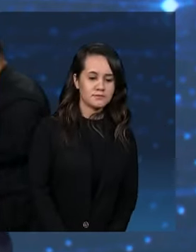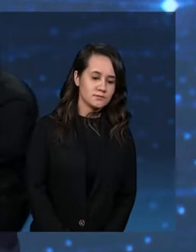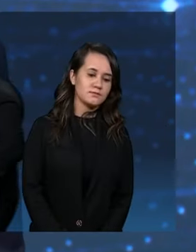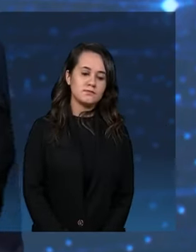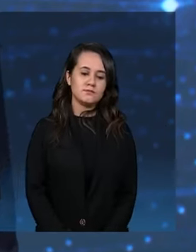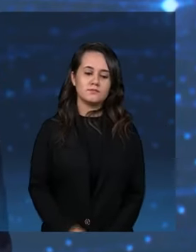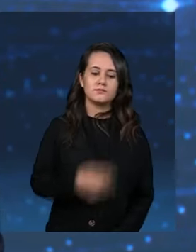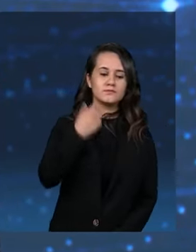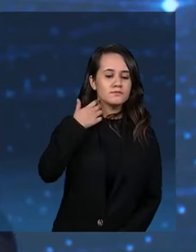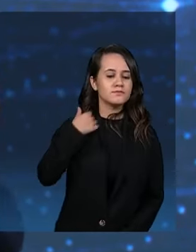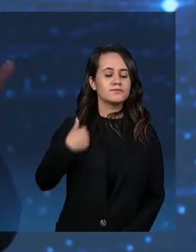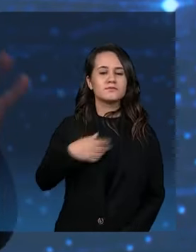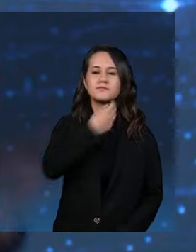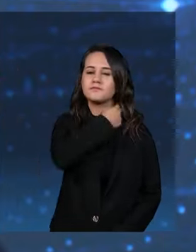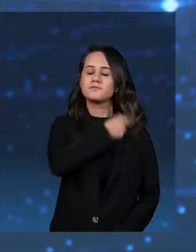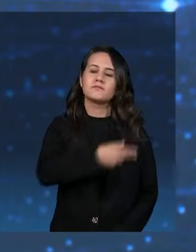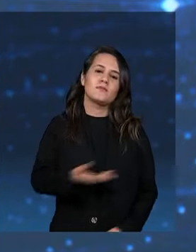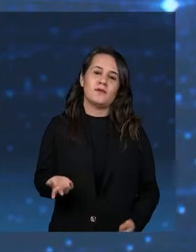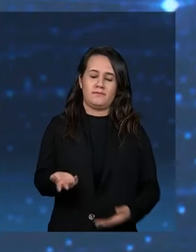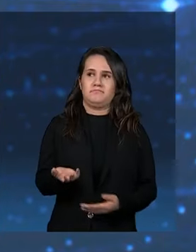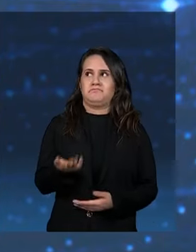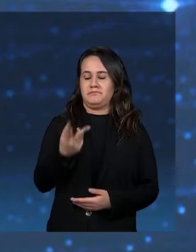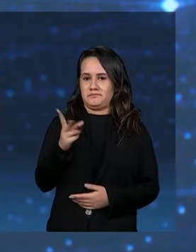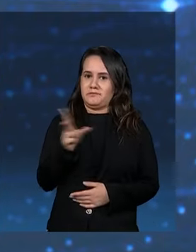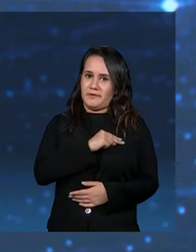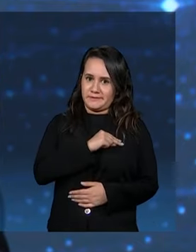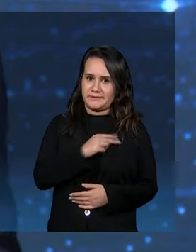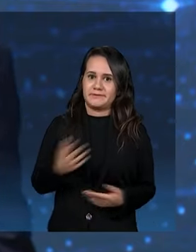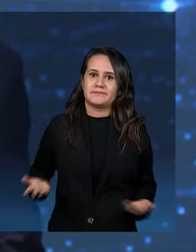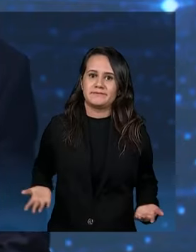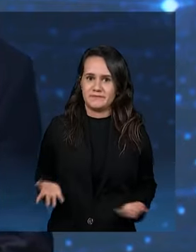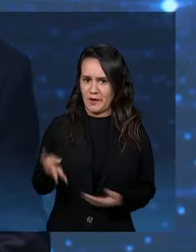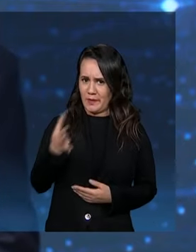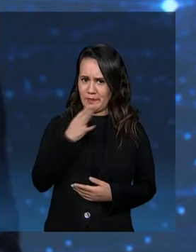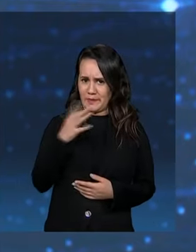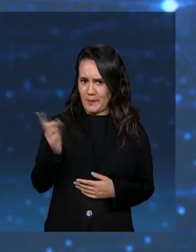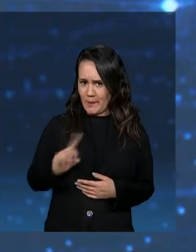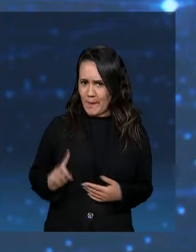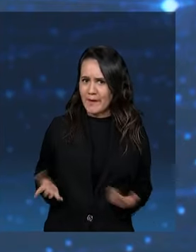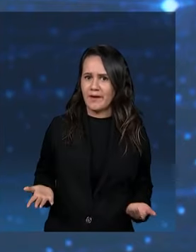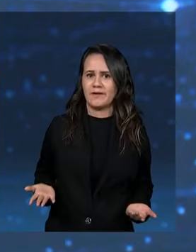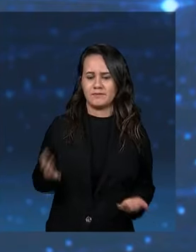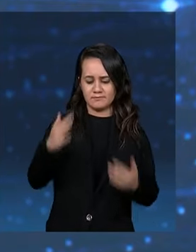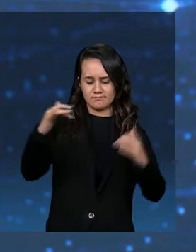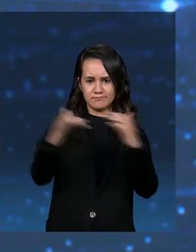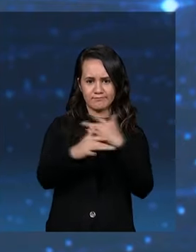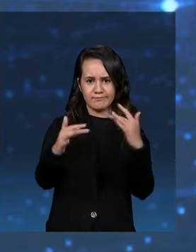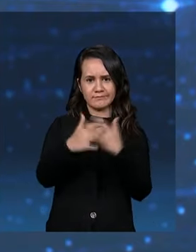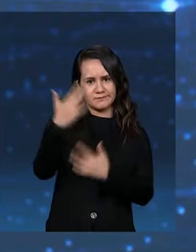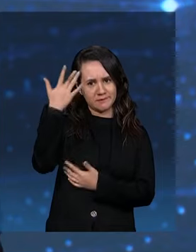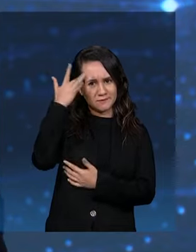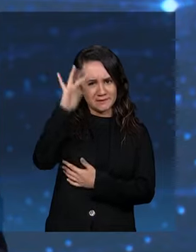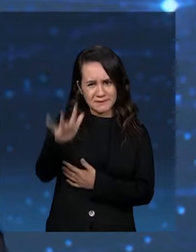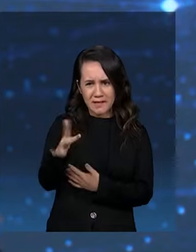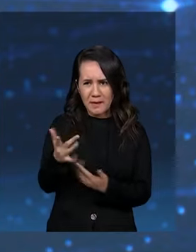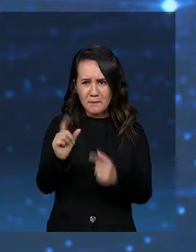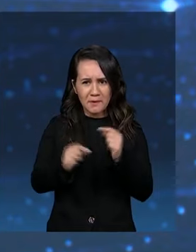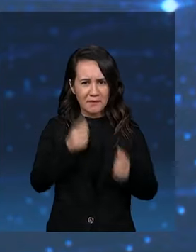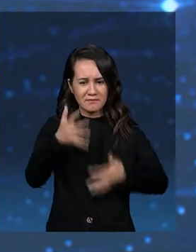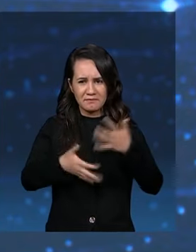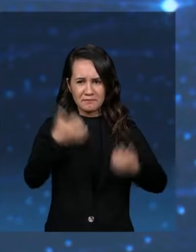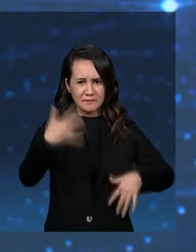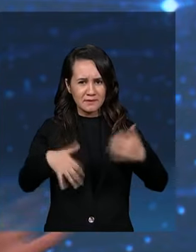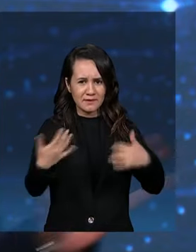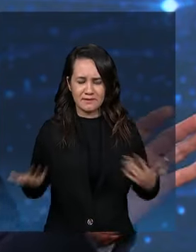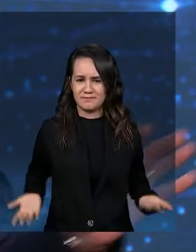Olha, o nível realmente foi lá para baixo, né, gente? Quem não conhece a cidade, não sabe exatamente o que está falando,